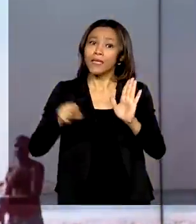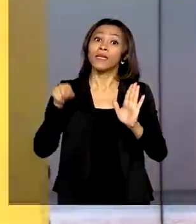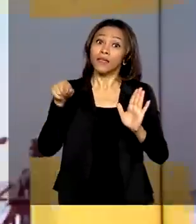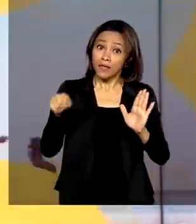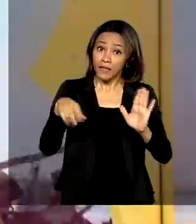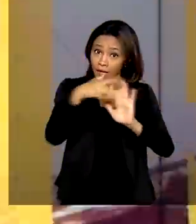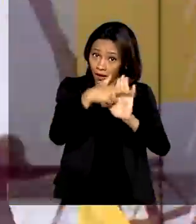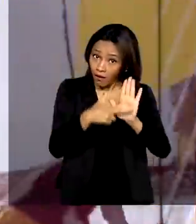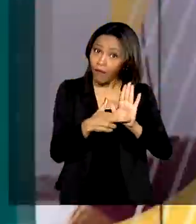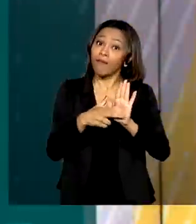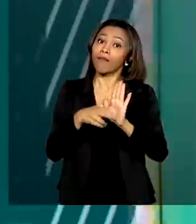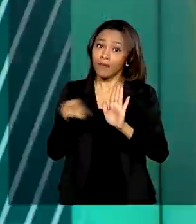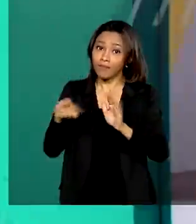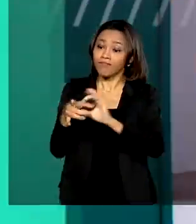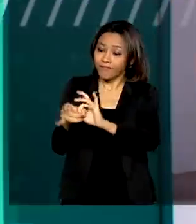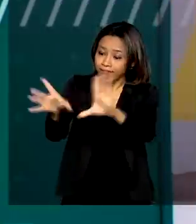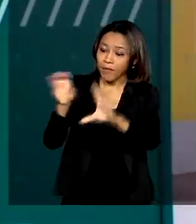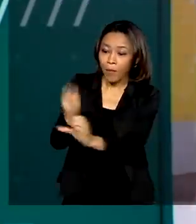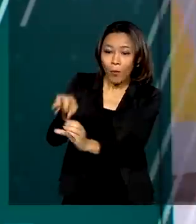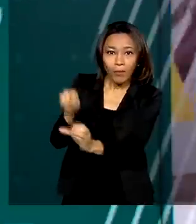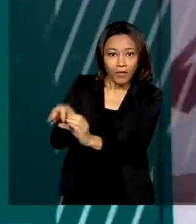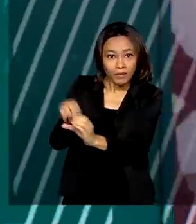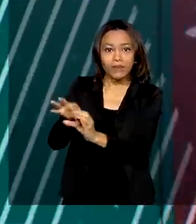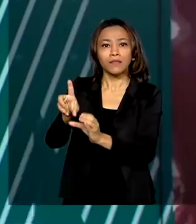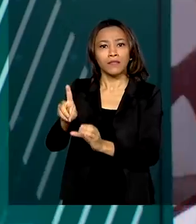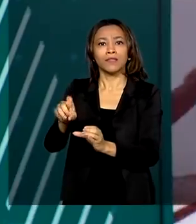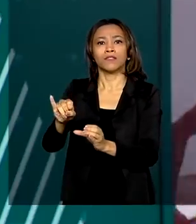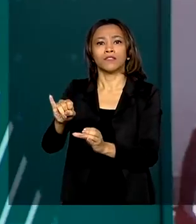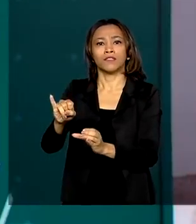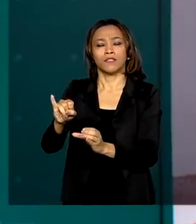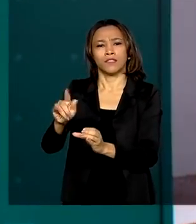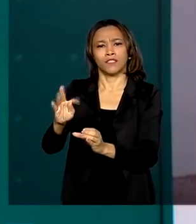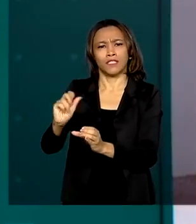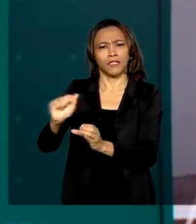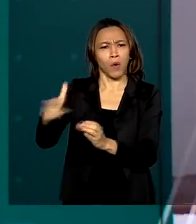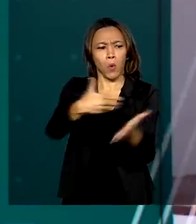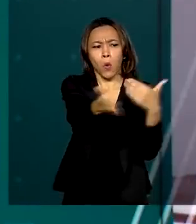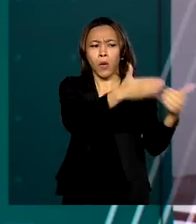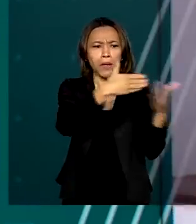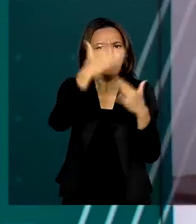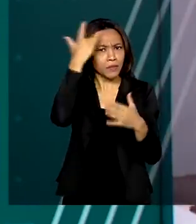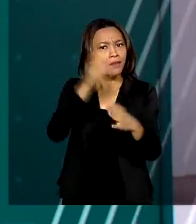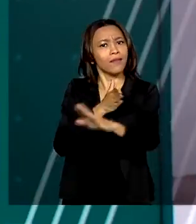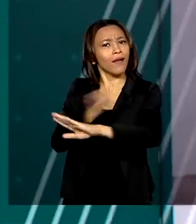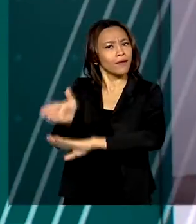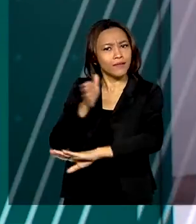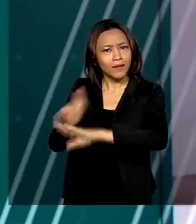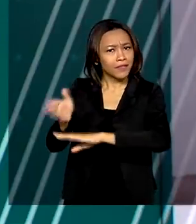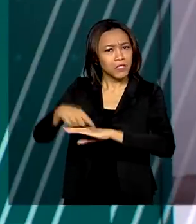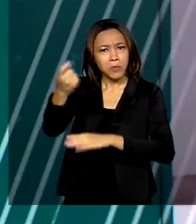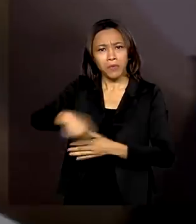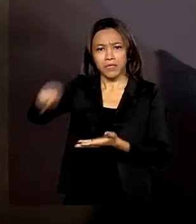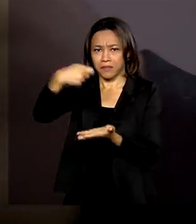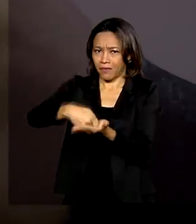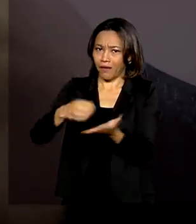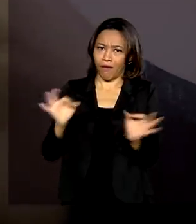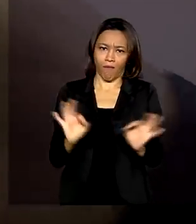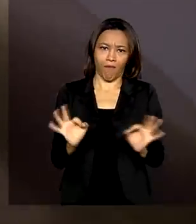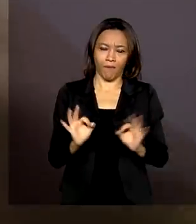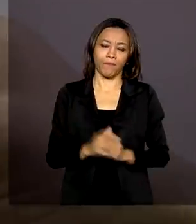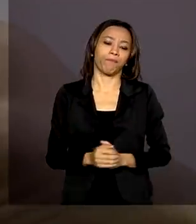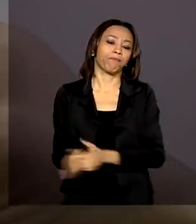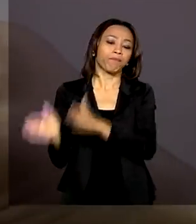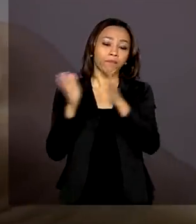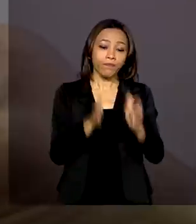poupança social digital. Agora, qualquer pessoa passa a ter acesso ao sistema bancário sem custo. A